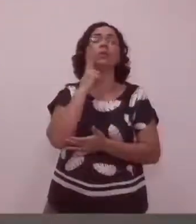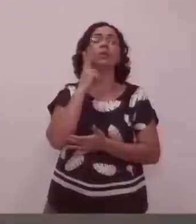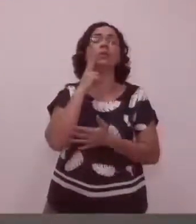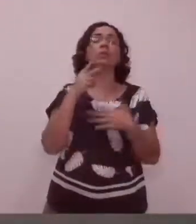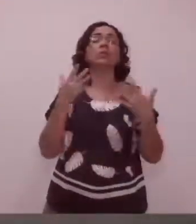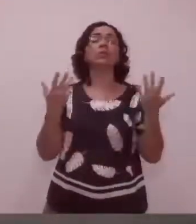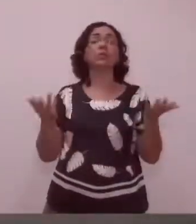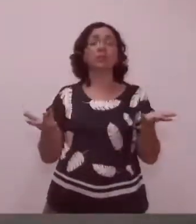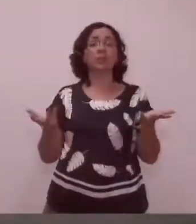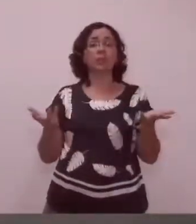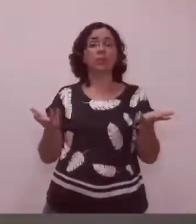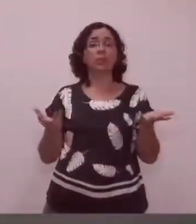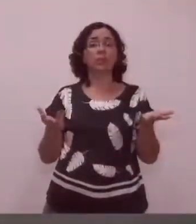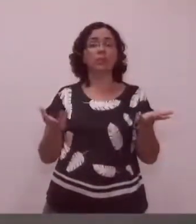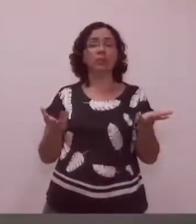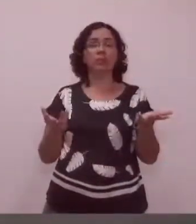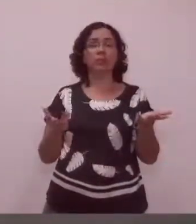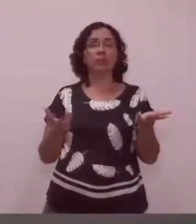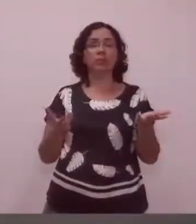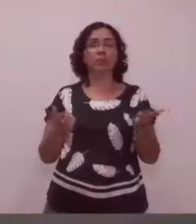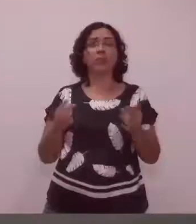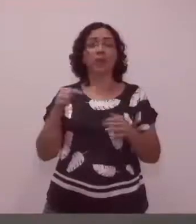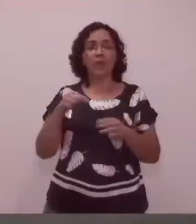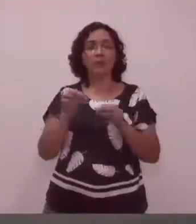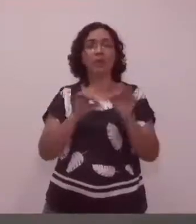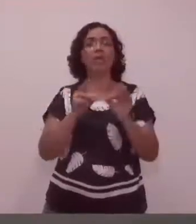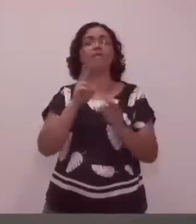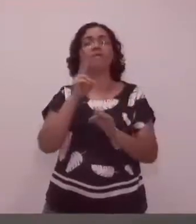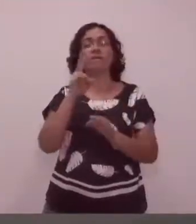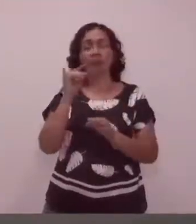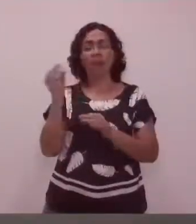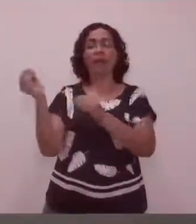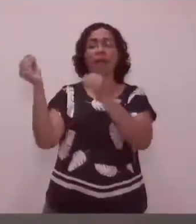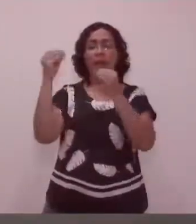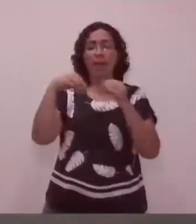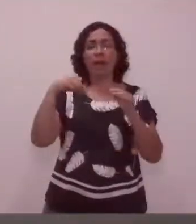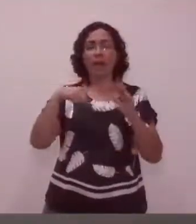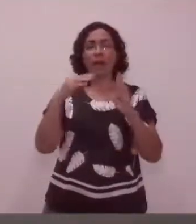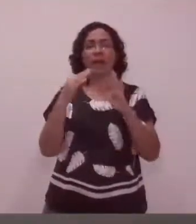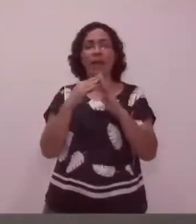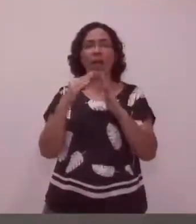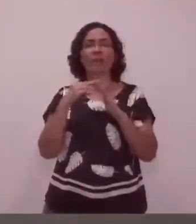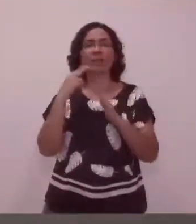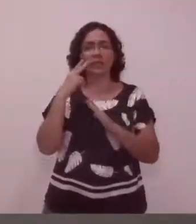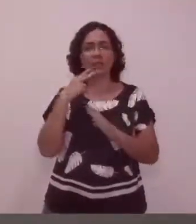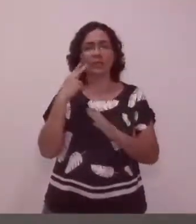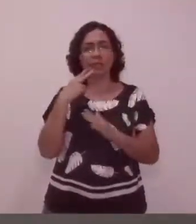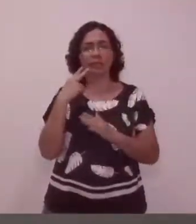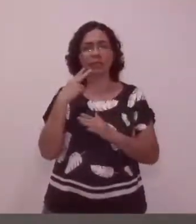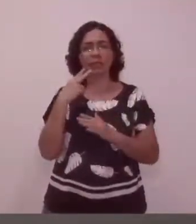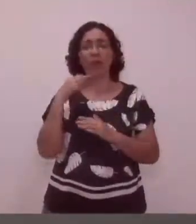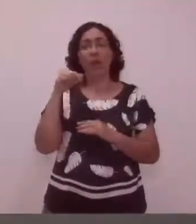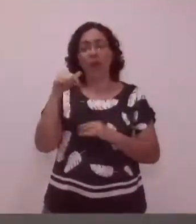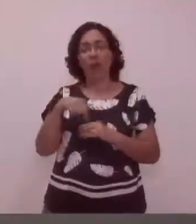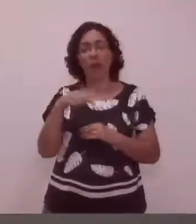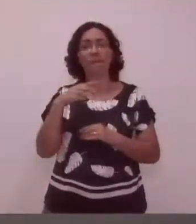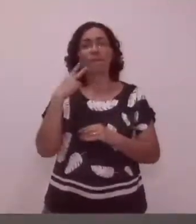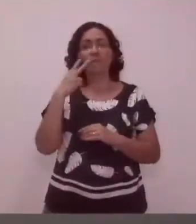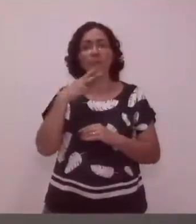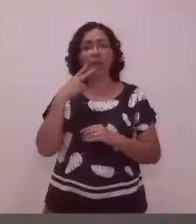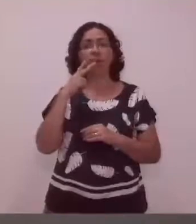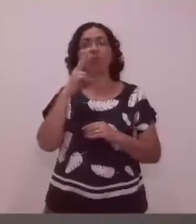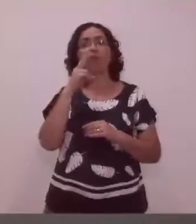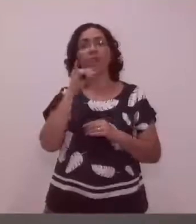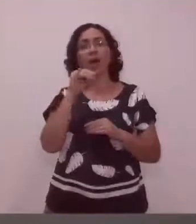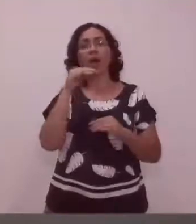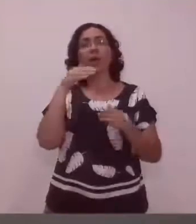que até Deus duvida. E esse plano vai chegar aqui. E aí, essa casa é que vai